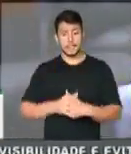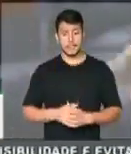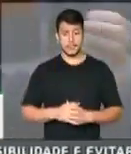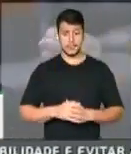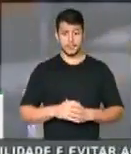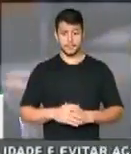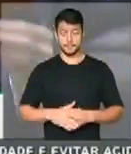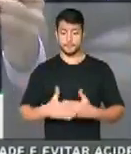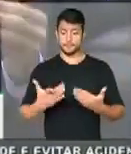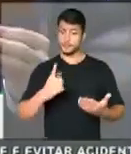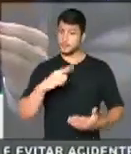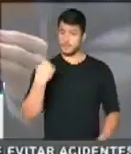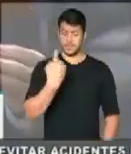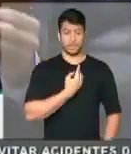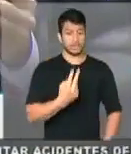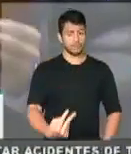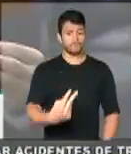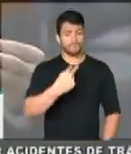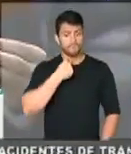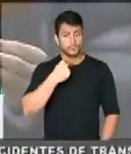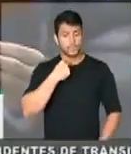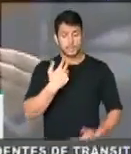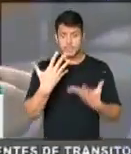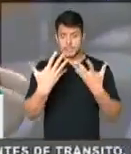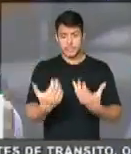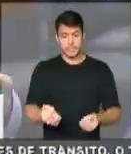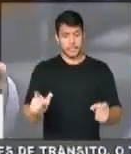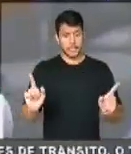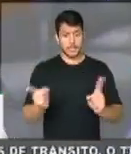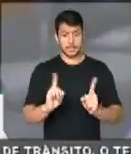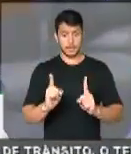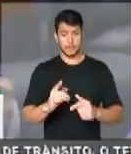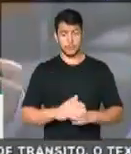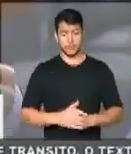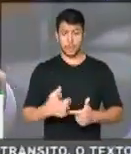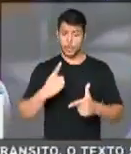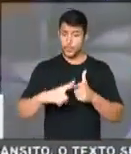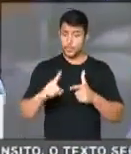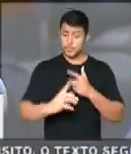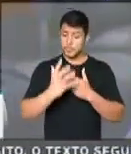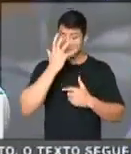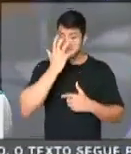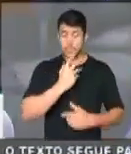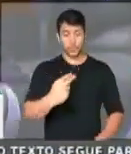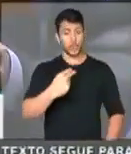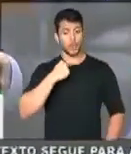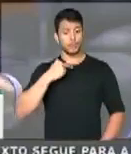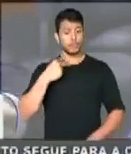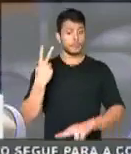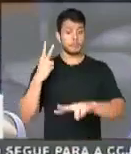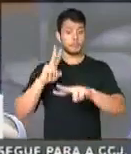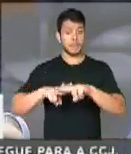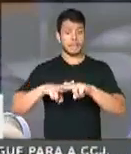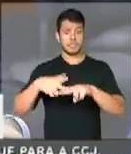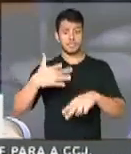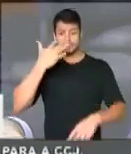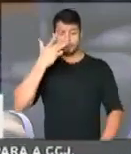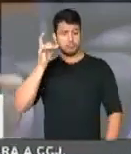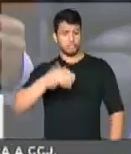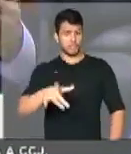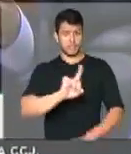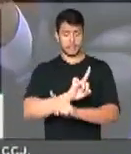Baixada Fluminense. Nós não podemos ficar indiferentes a uma atrocidade dessa. pessoa não pode ficar presa na Rússia, abandonada.